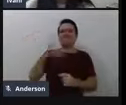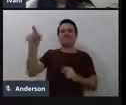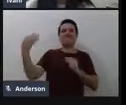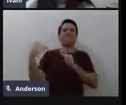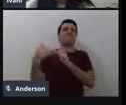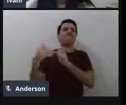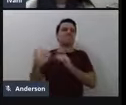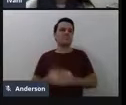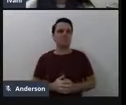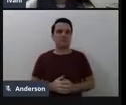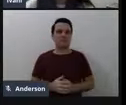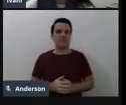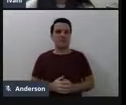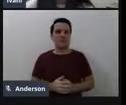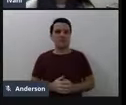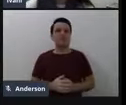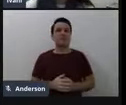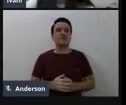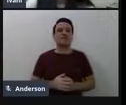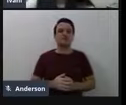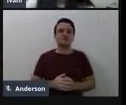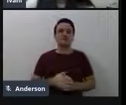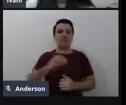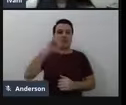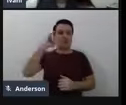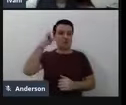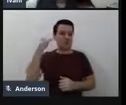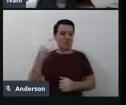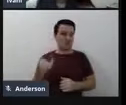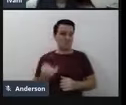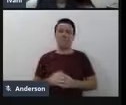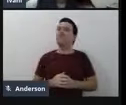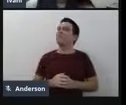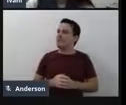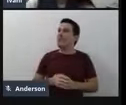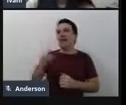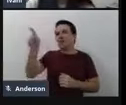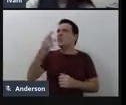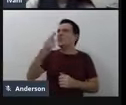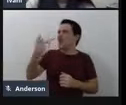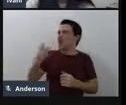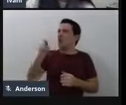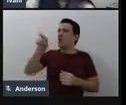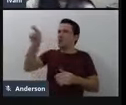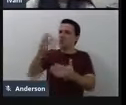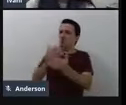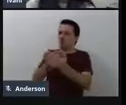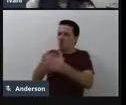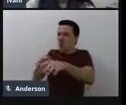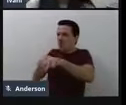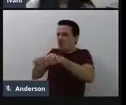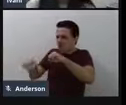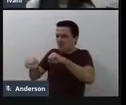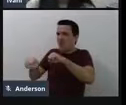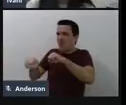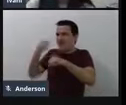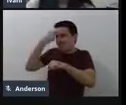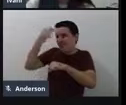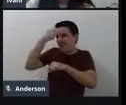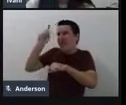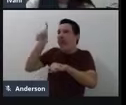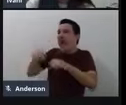Então, Ivani, é que você trouxe, assim, que inicialmente era um viés mais clínico, né, e aí, trazendo um pouco pro